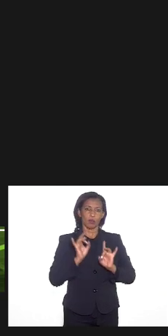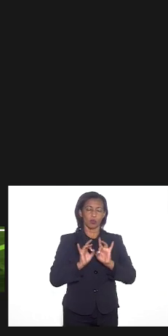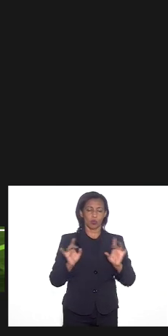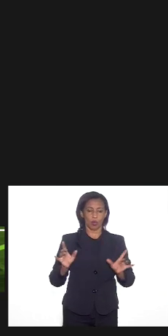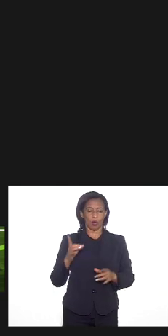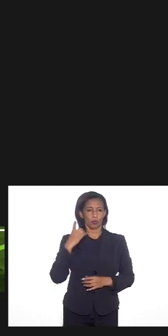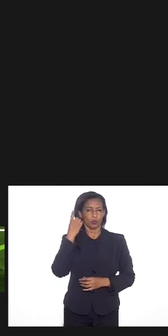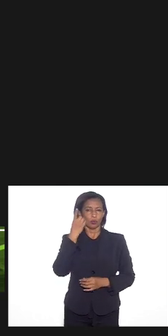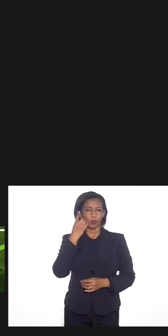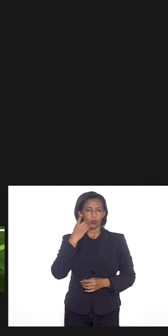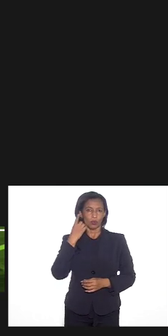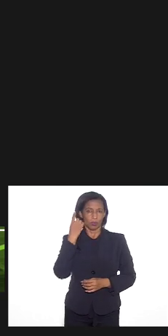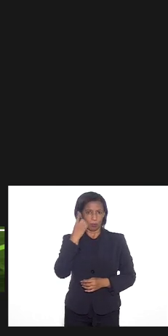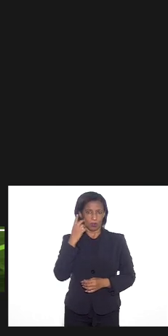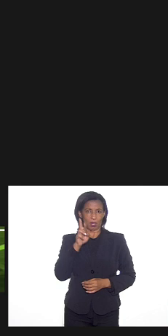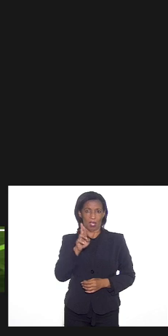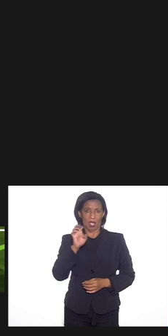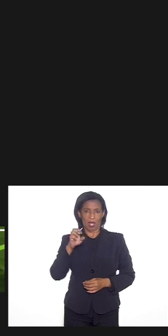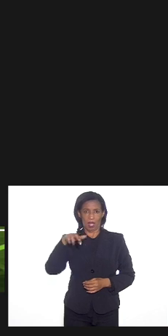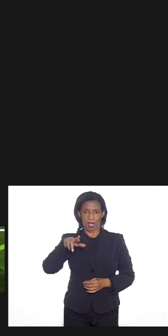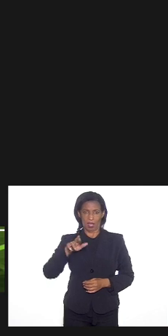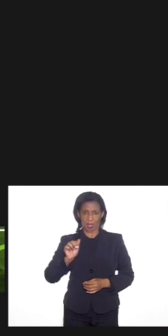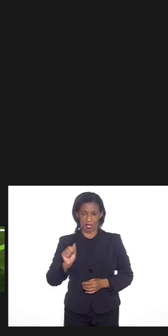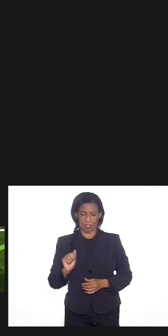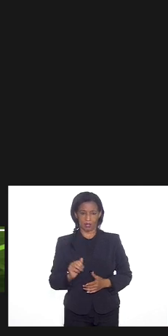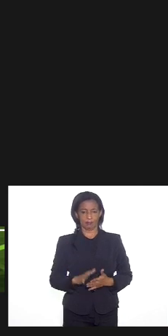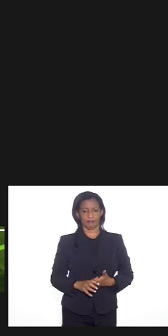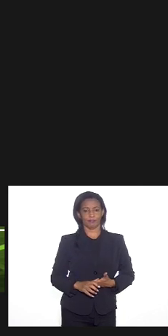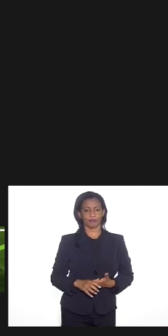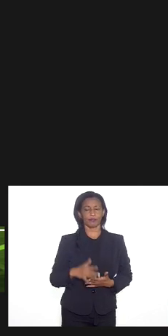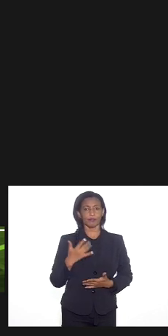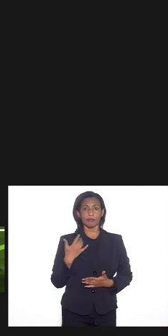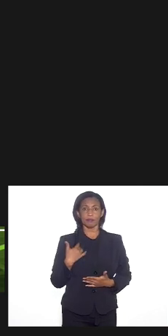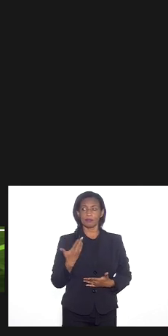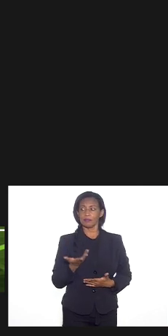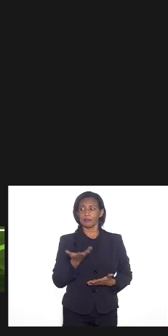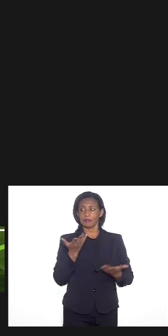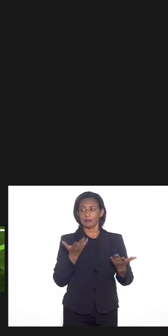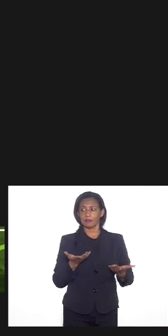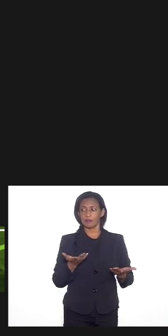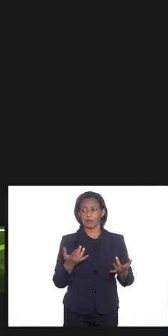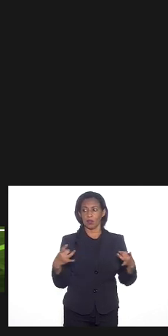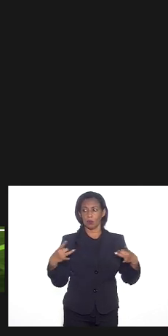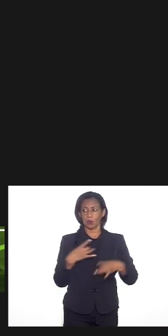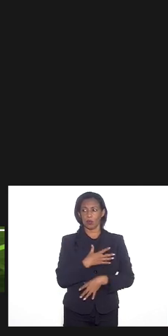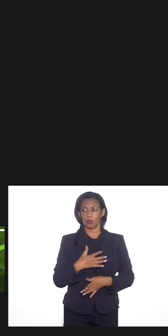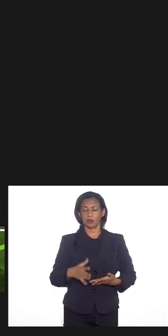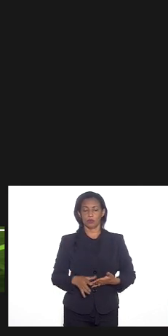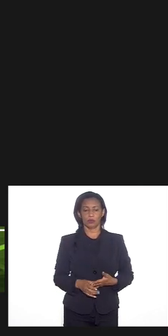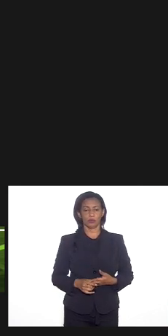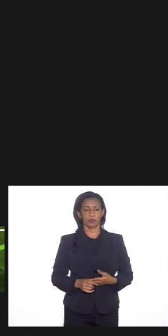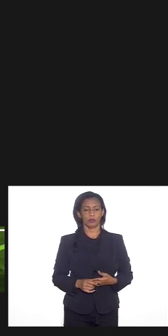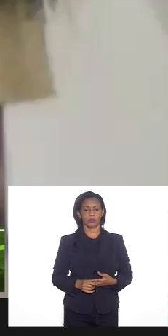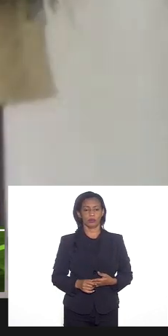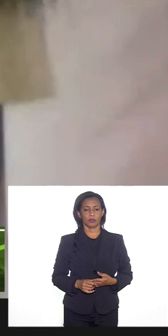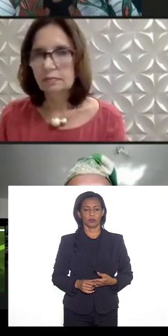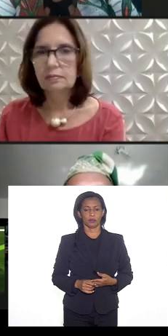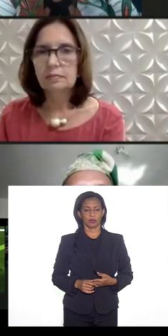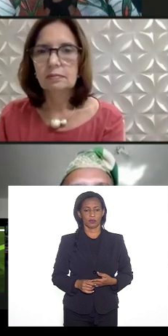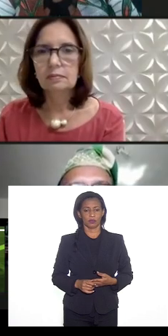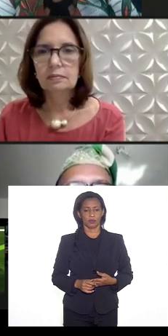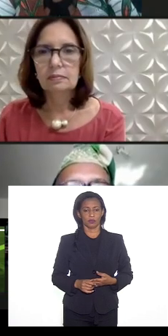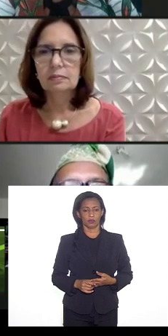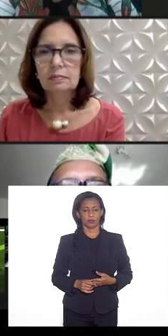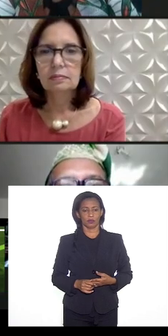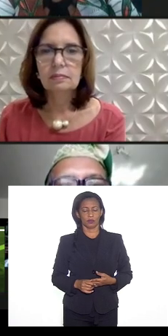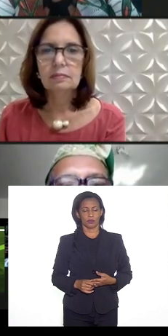doutora Renata eu me mantenho à disposição dos senhores para o que mais seja necessário foi um grande